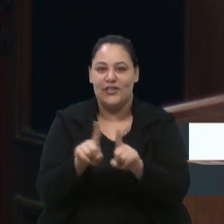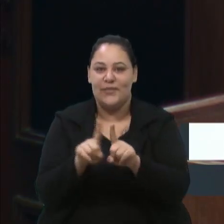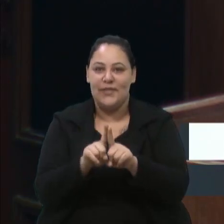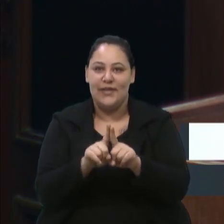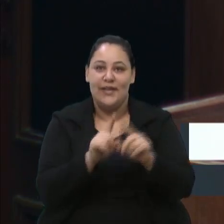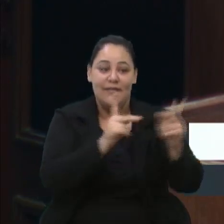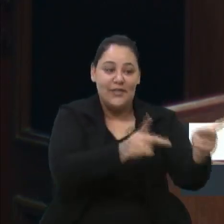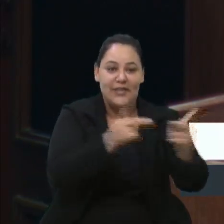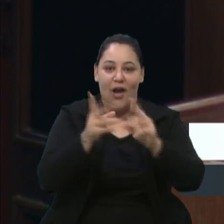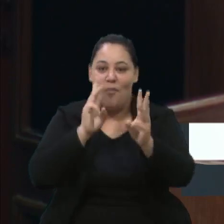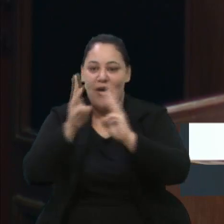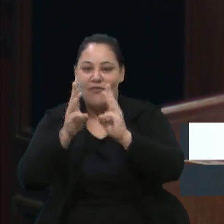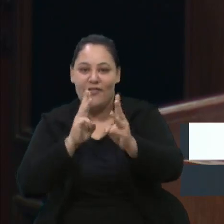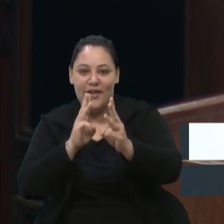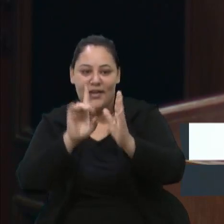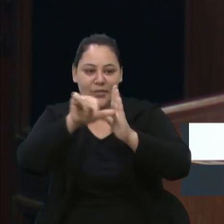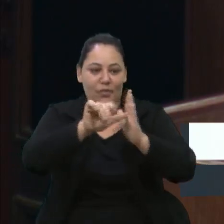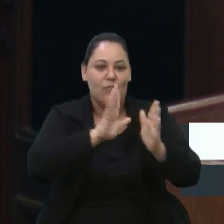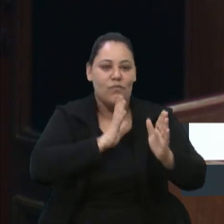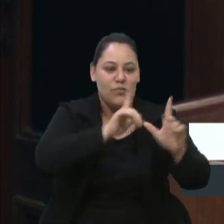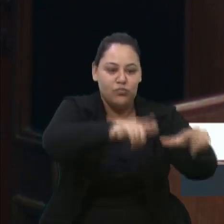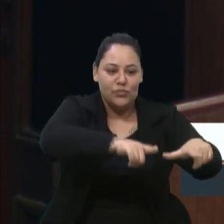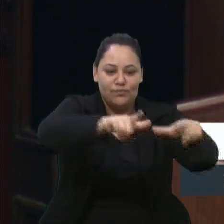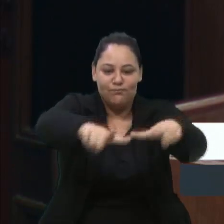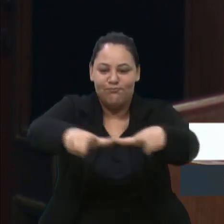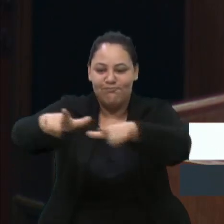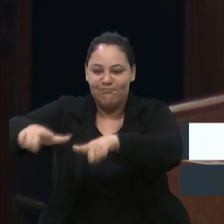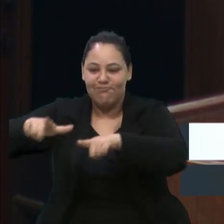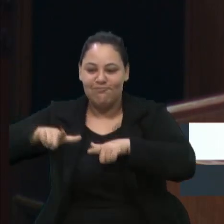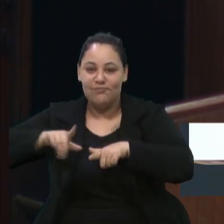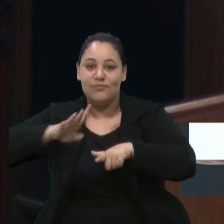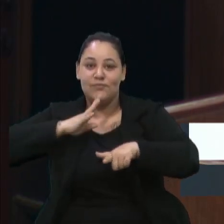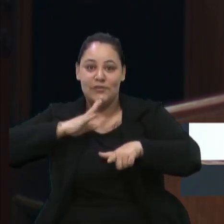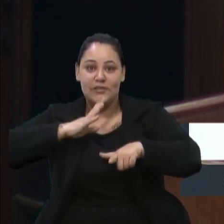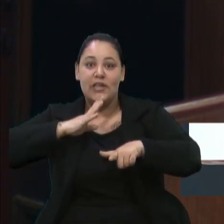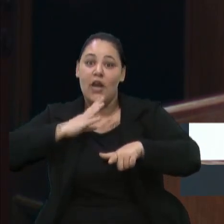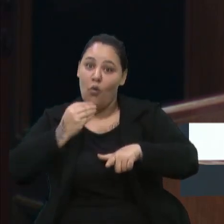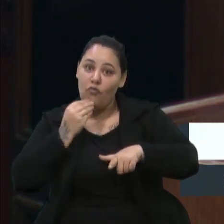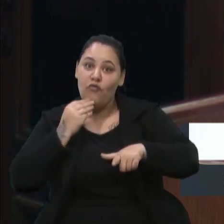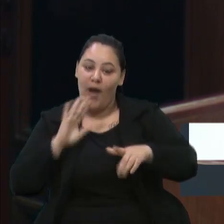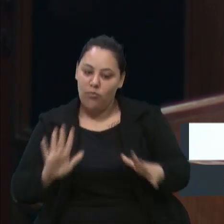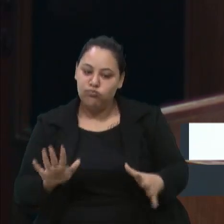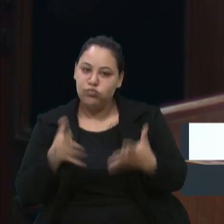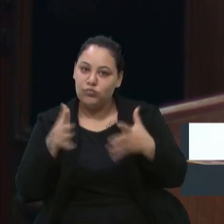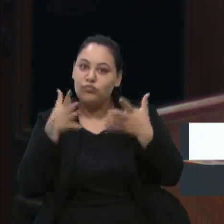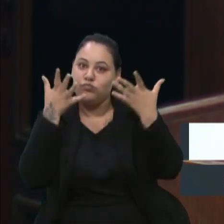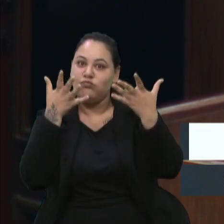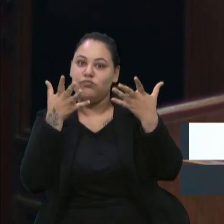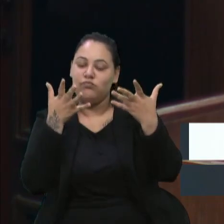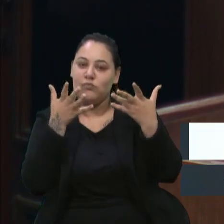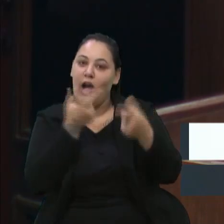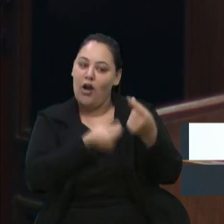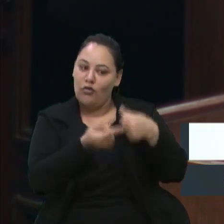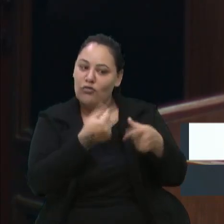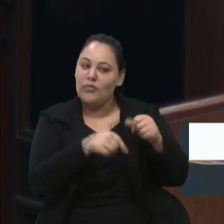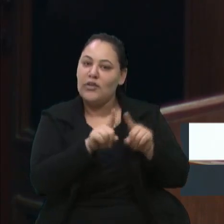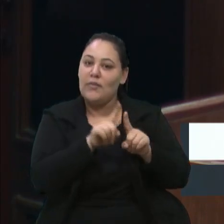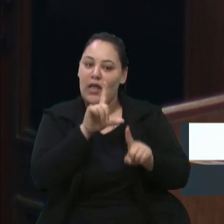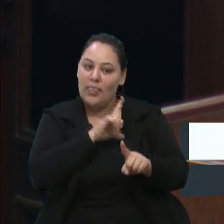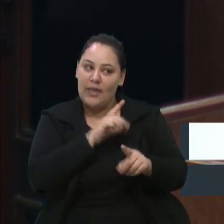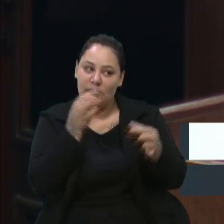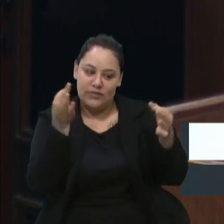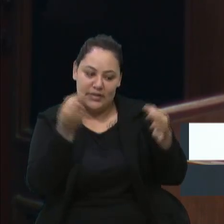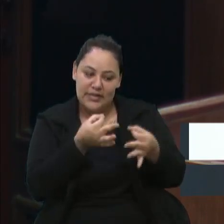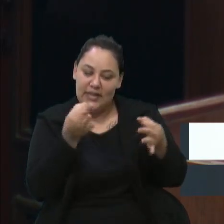uma van e ir para outros locais, porque isso, sim, vai fomentar o nosso turismo, vai fomentar a nossa economia e tenho certeza que